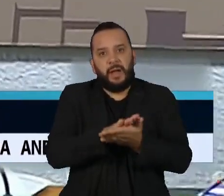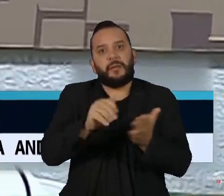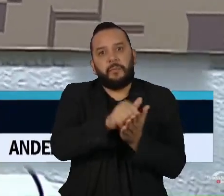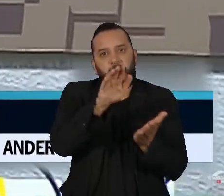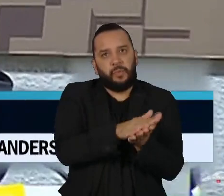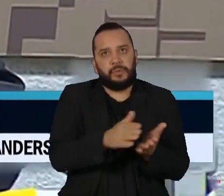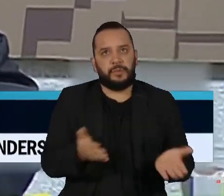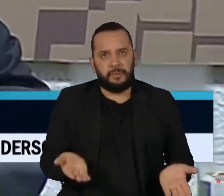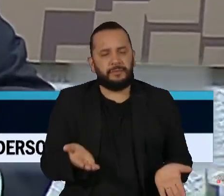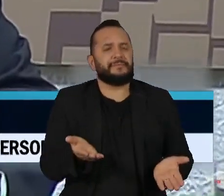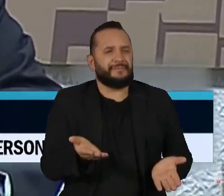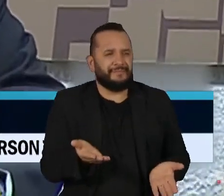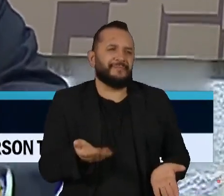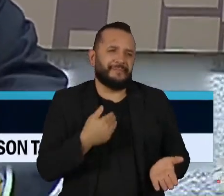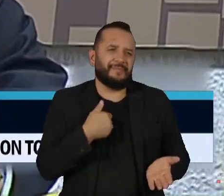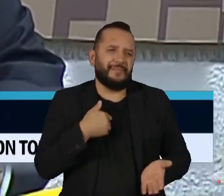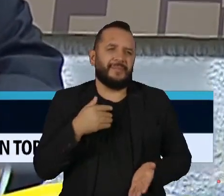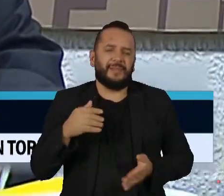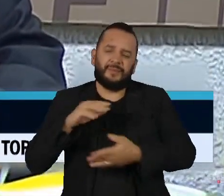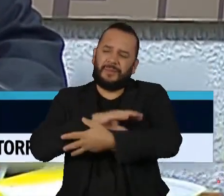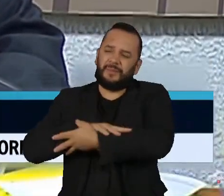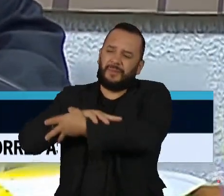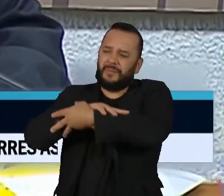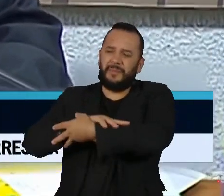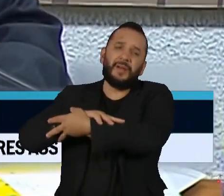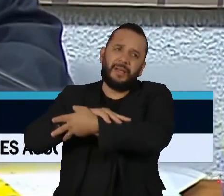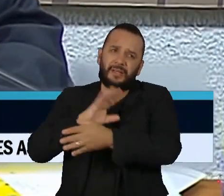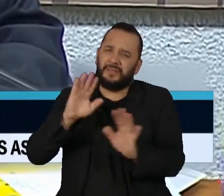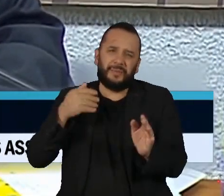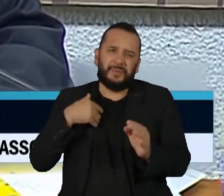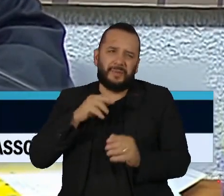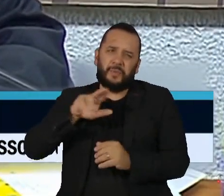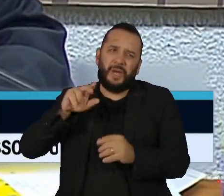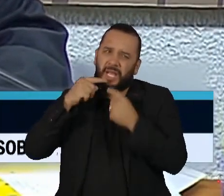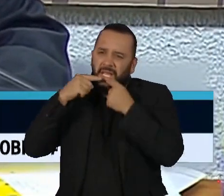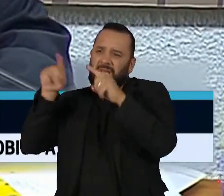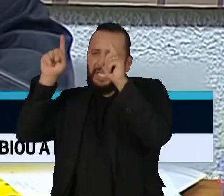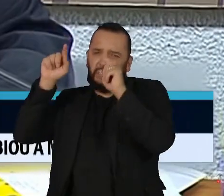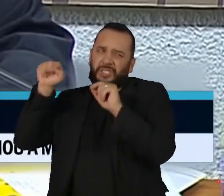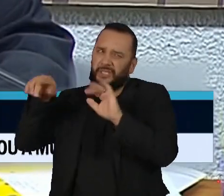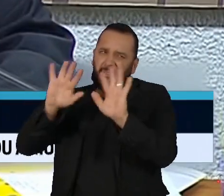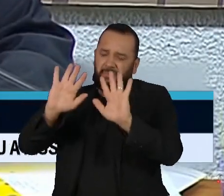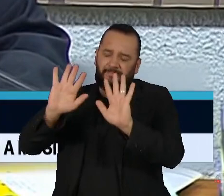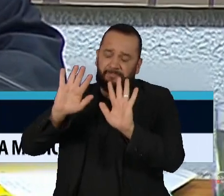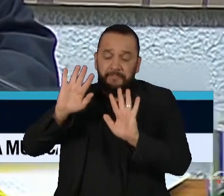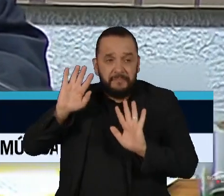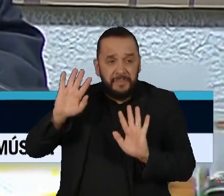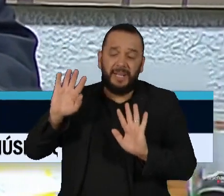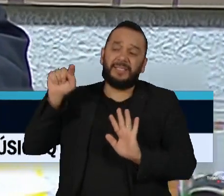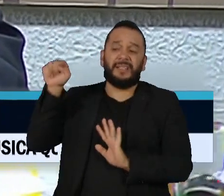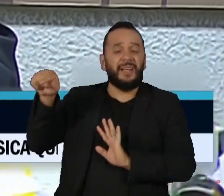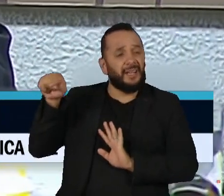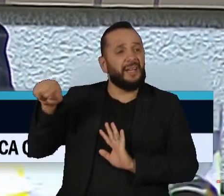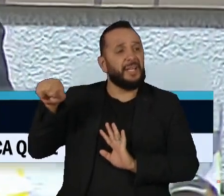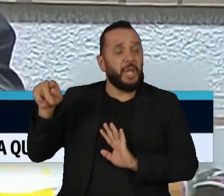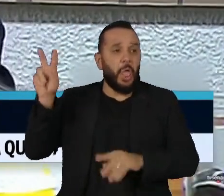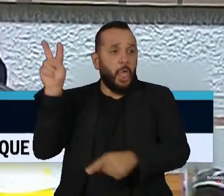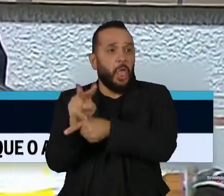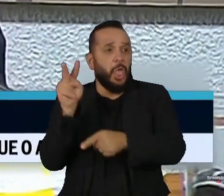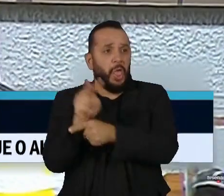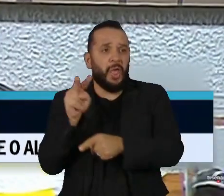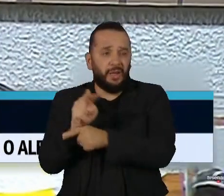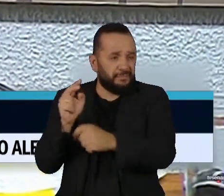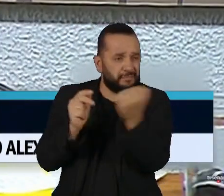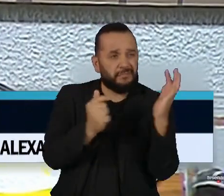sem crítica direta ao grupo ou a nenhum dos países diretamente, tem um viés muito protecionista.